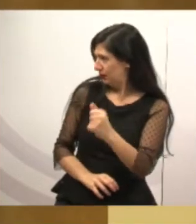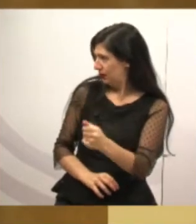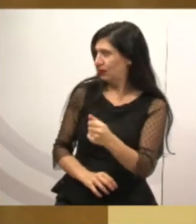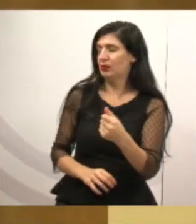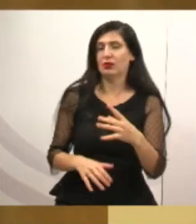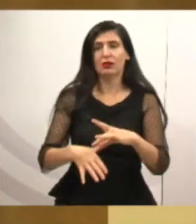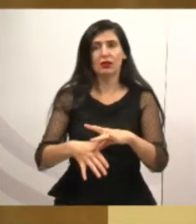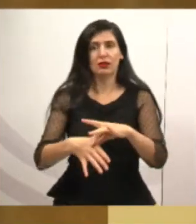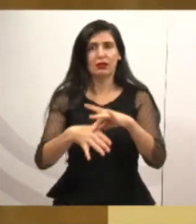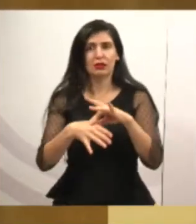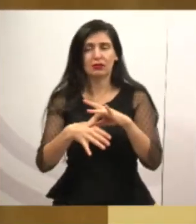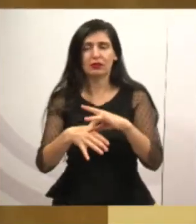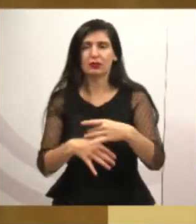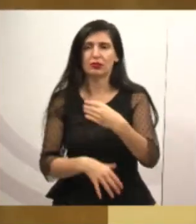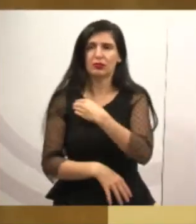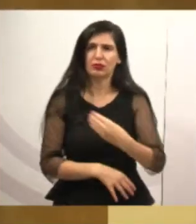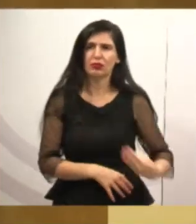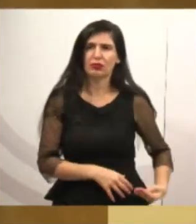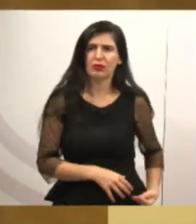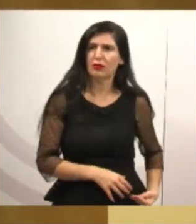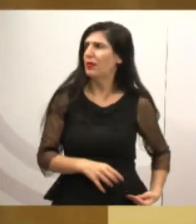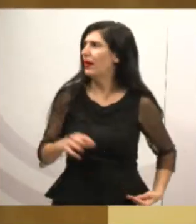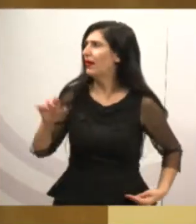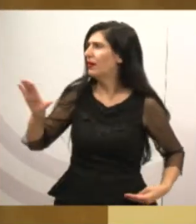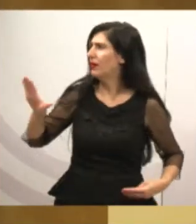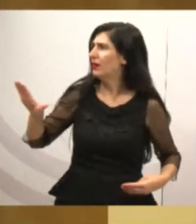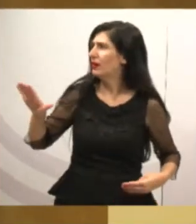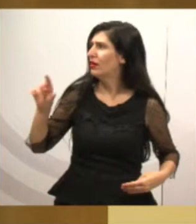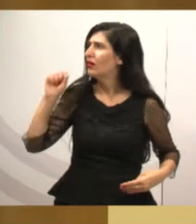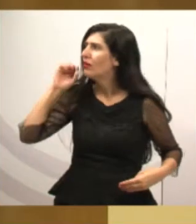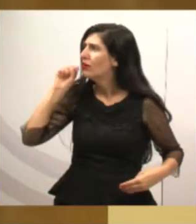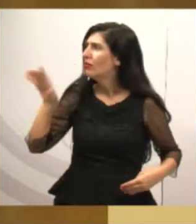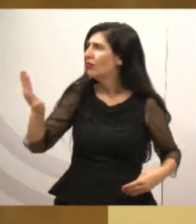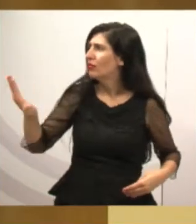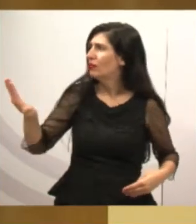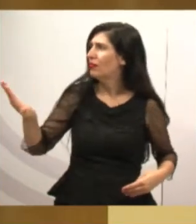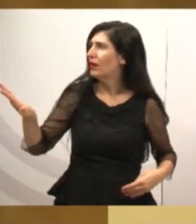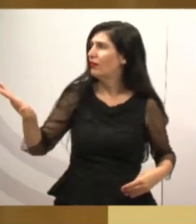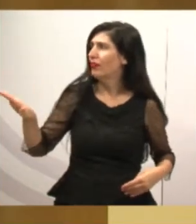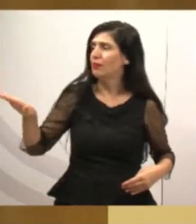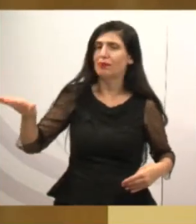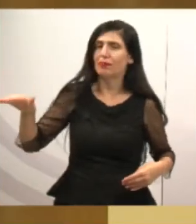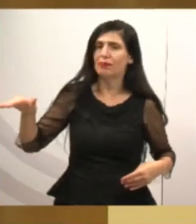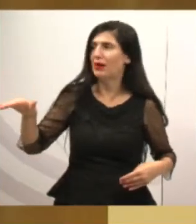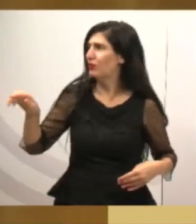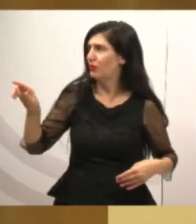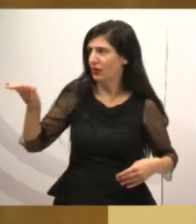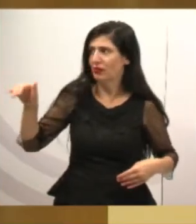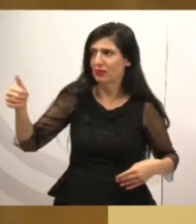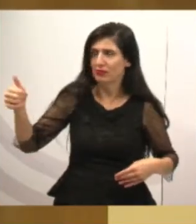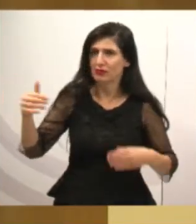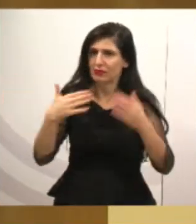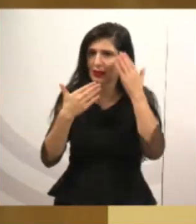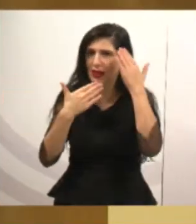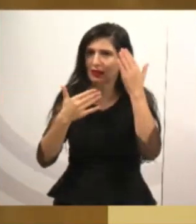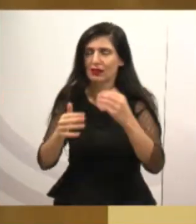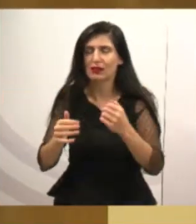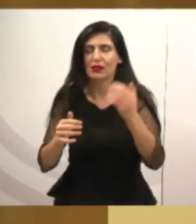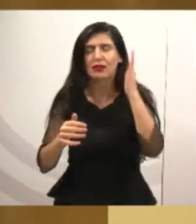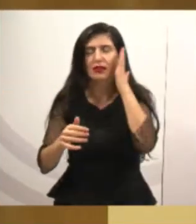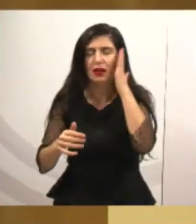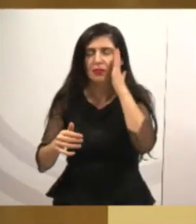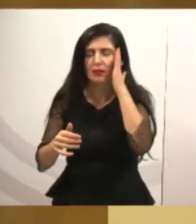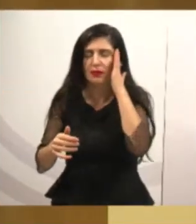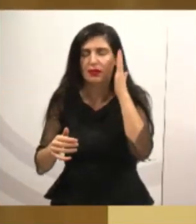foi um vencimento de contrato e que há possibilidade desses veículos voltarem. A gente sabe que as